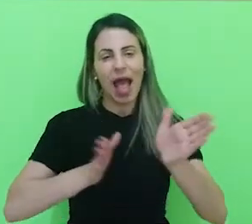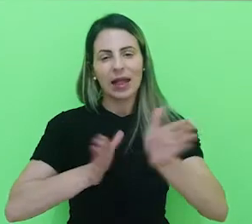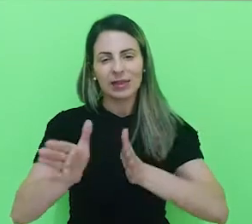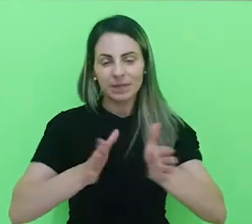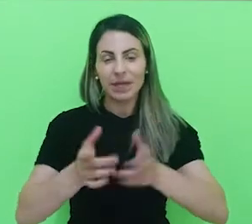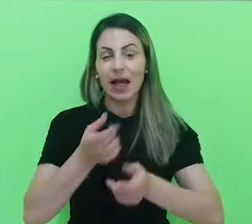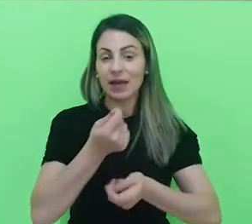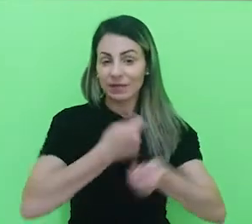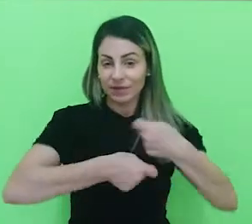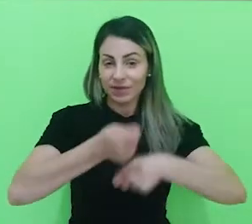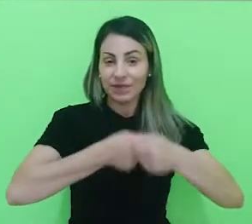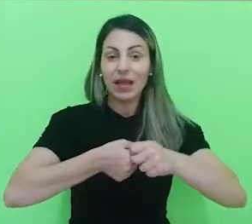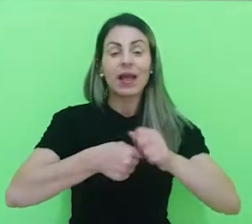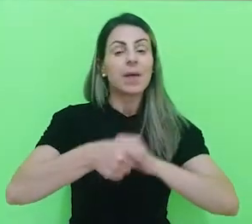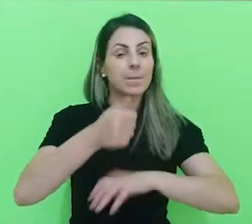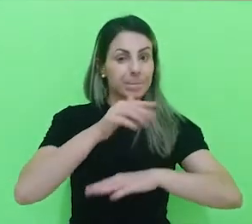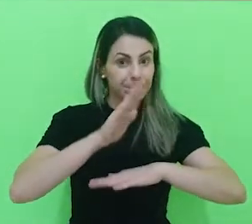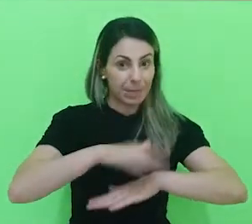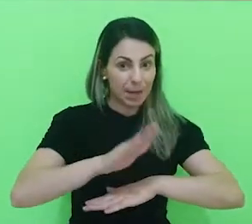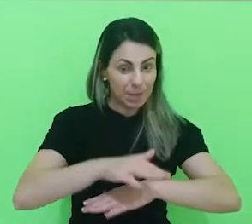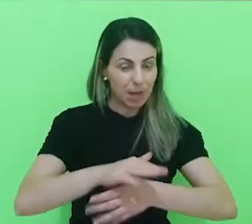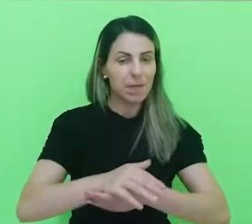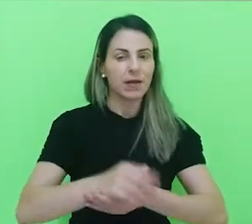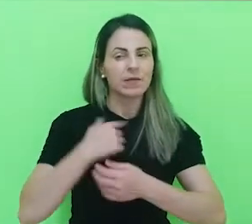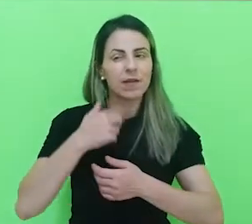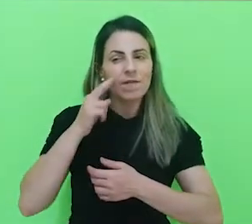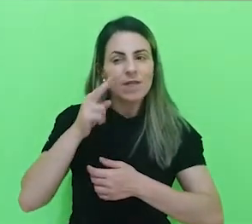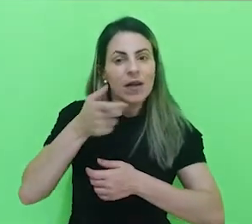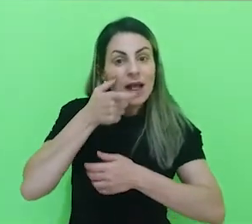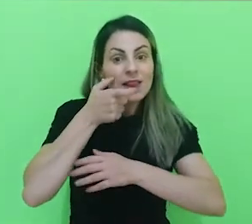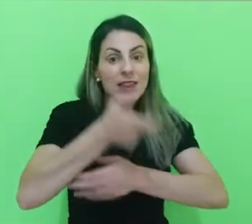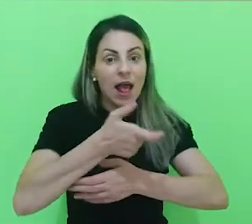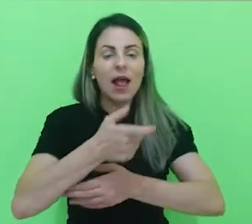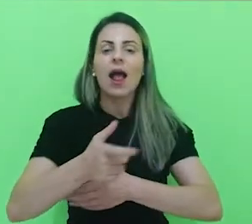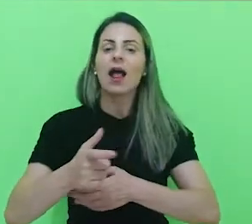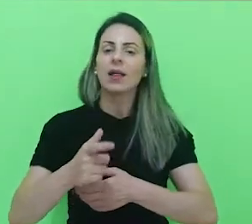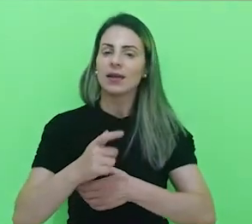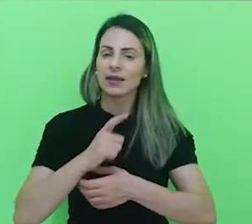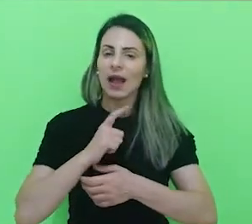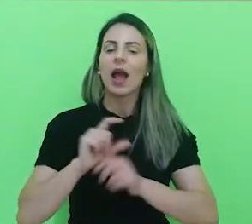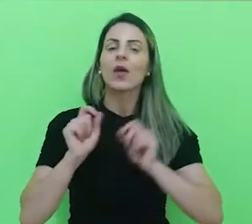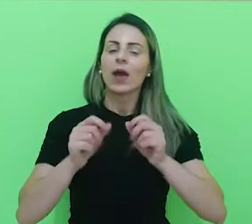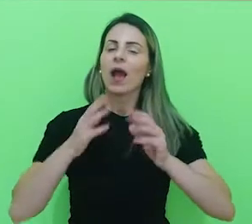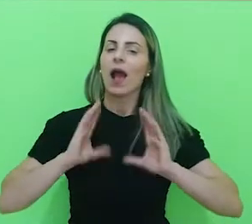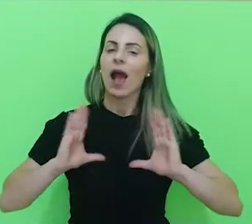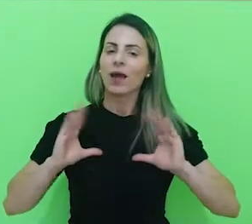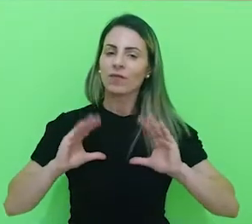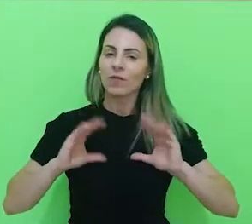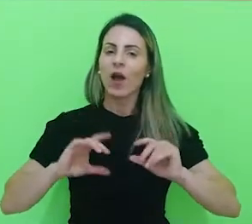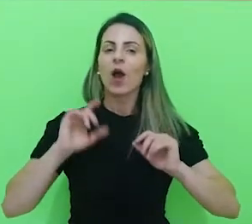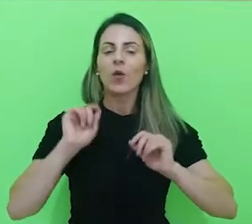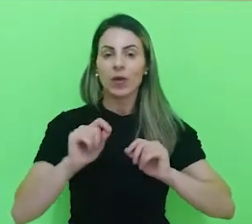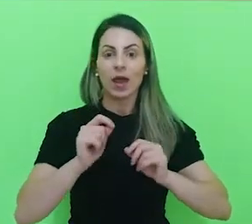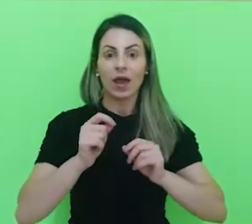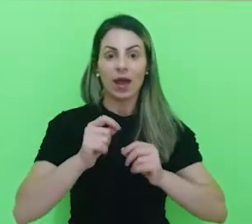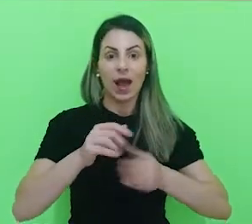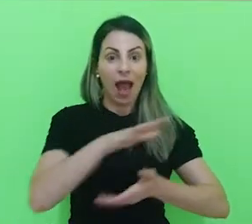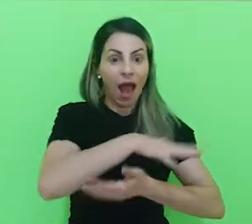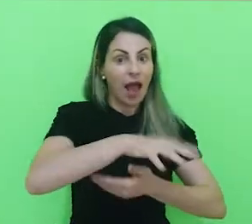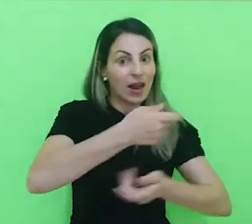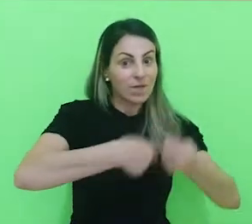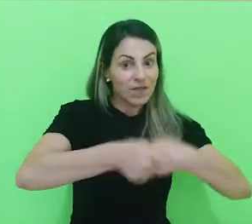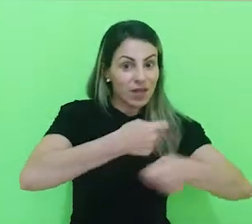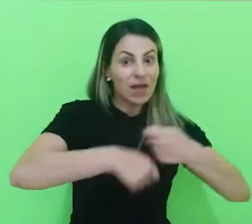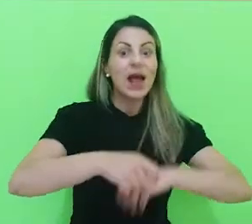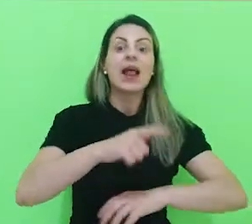financeira, ela é muito convitativa, né? Porque nós temos, mesmo sendo mais tranquila em relação à parte financeira, nós temos